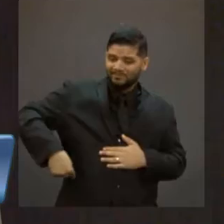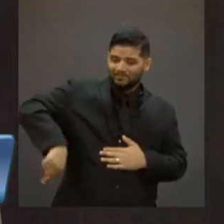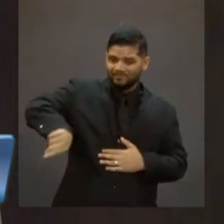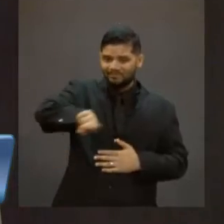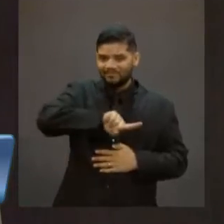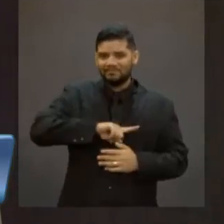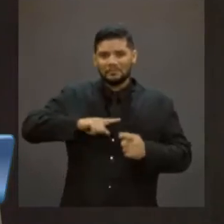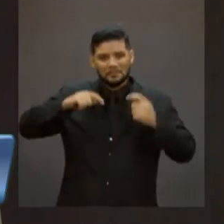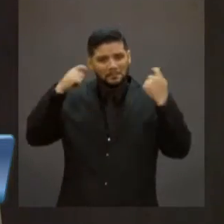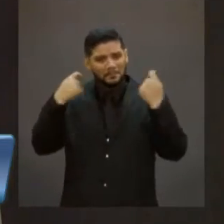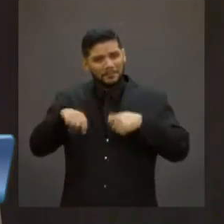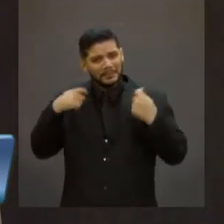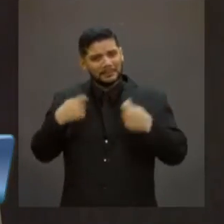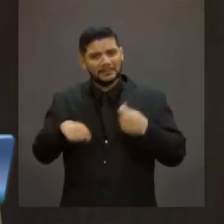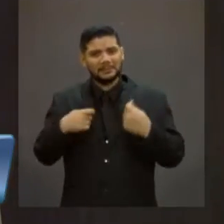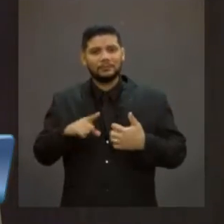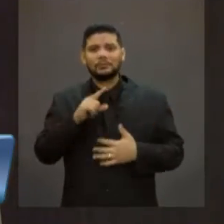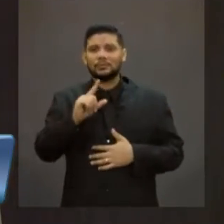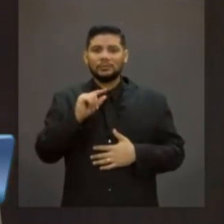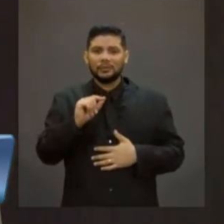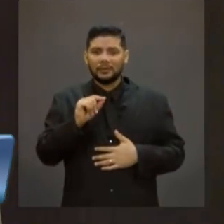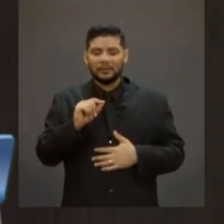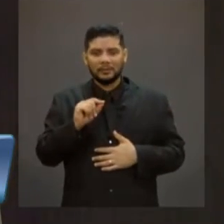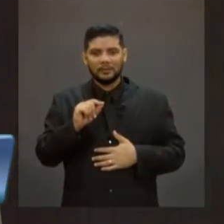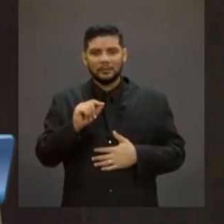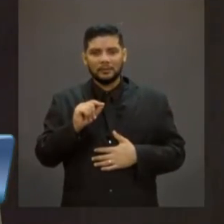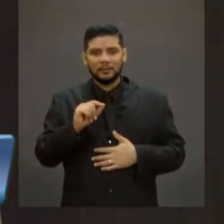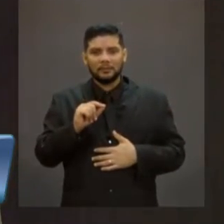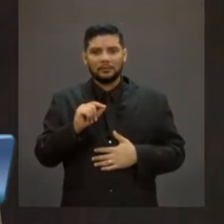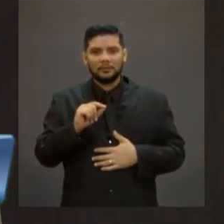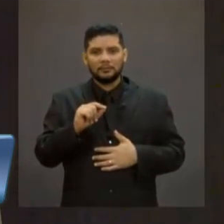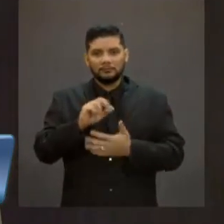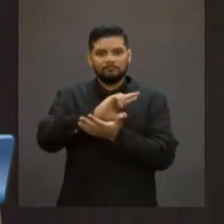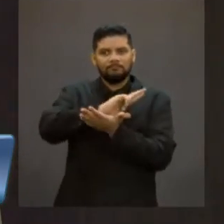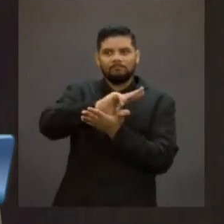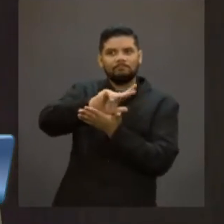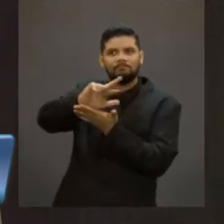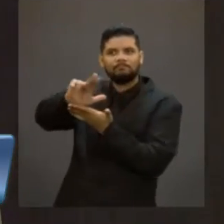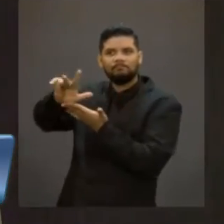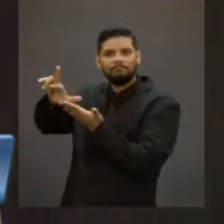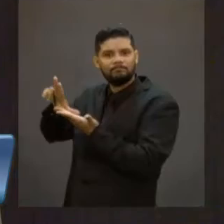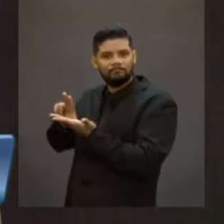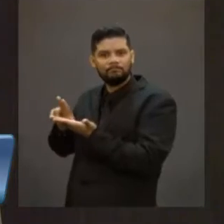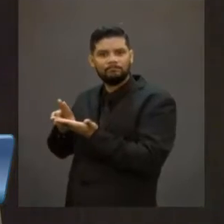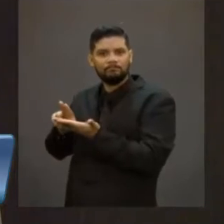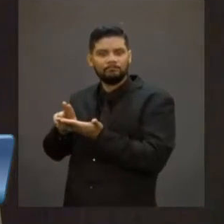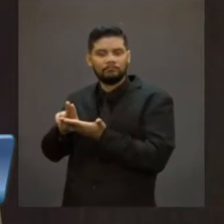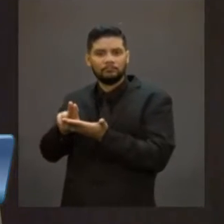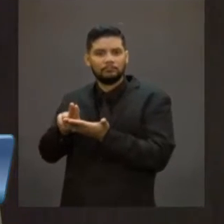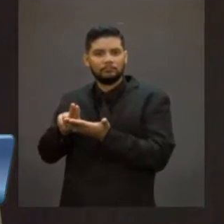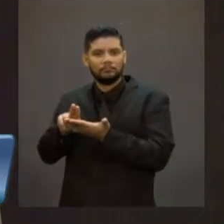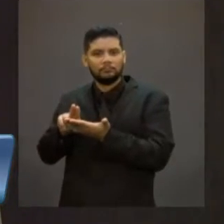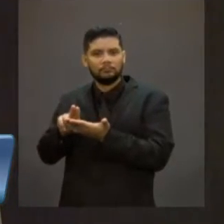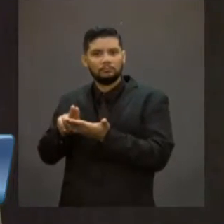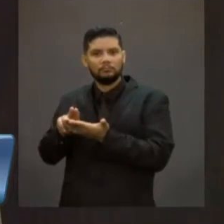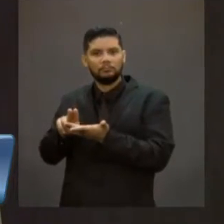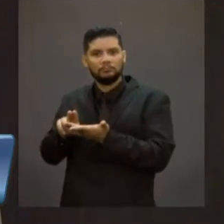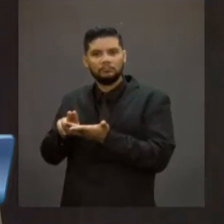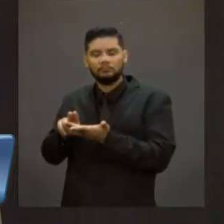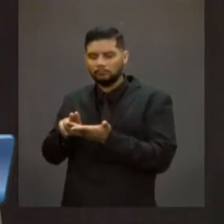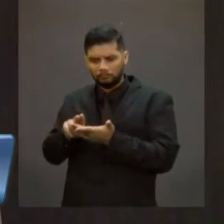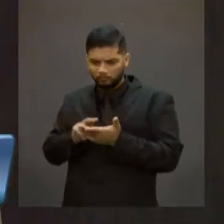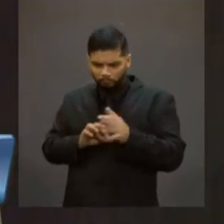que as bancadas federais dos diferentes estados emendem e